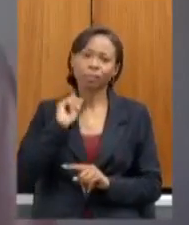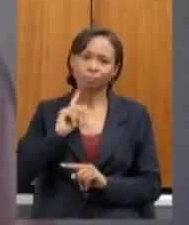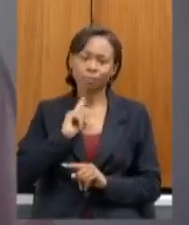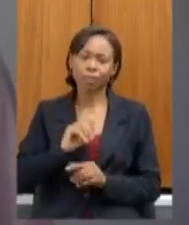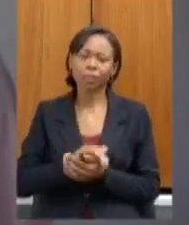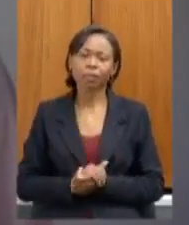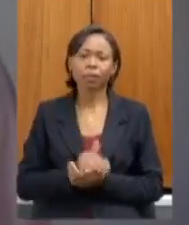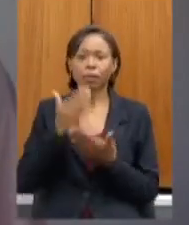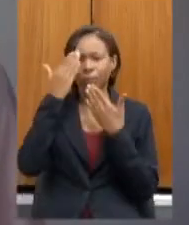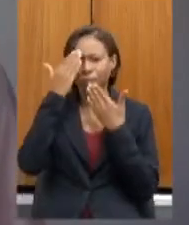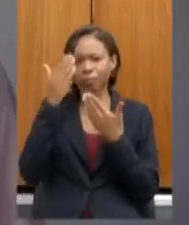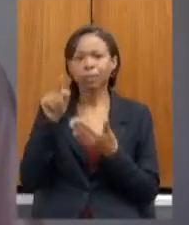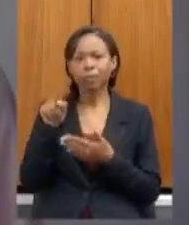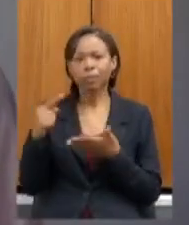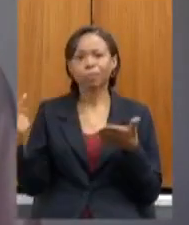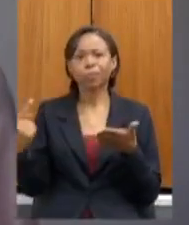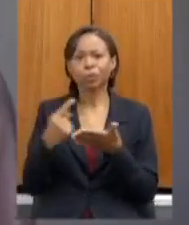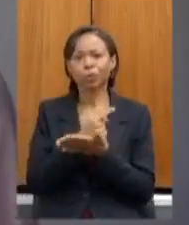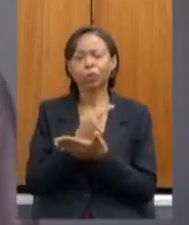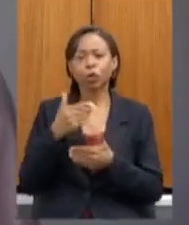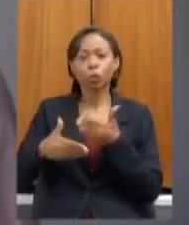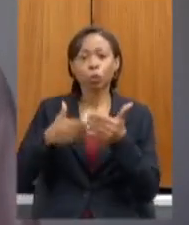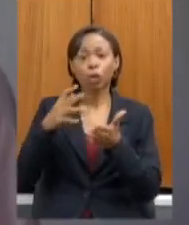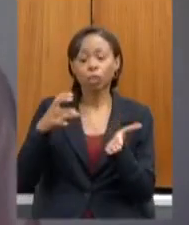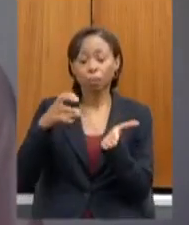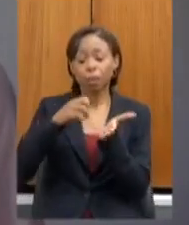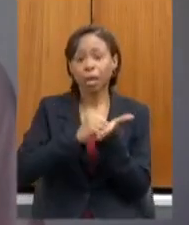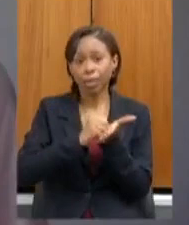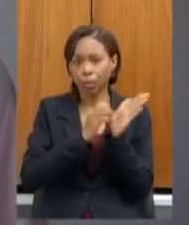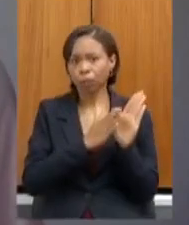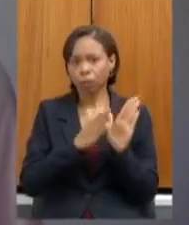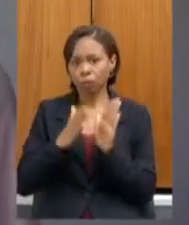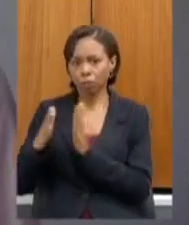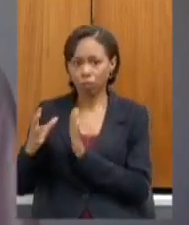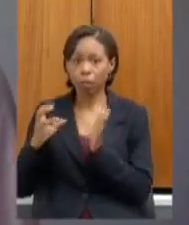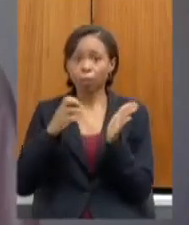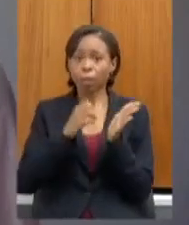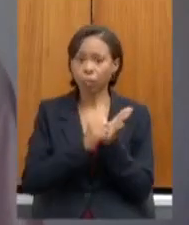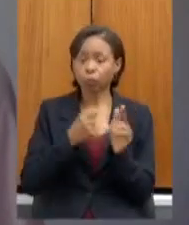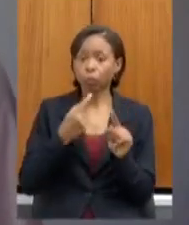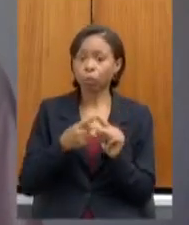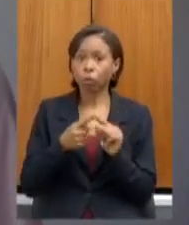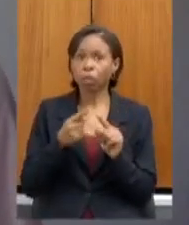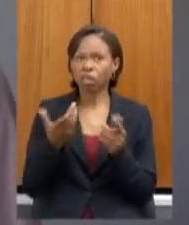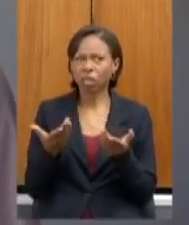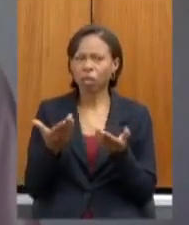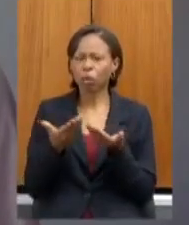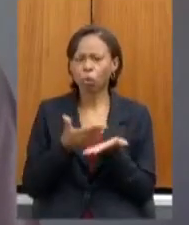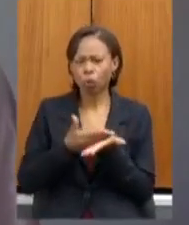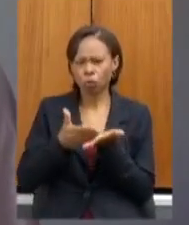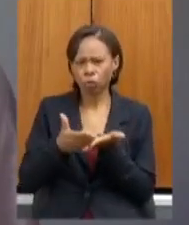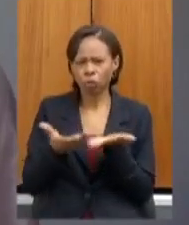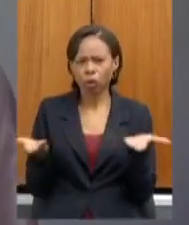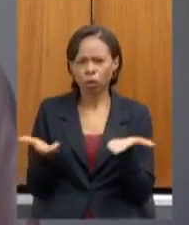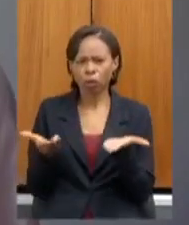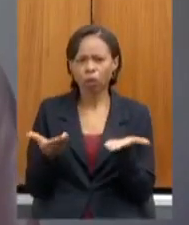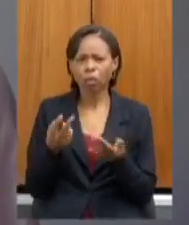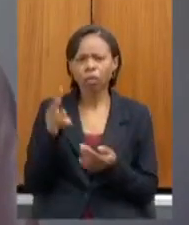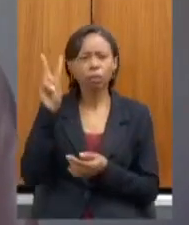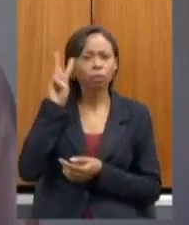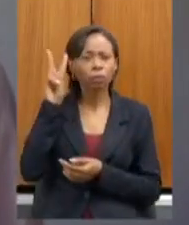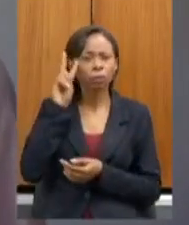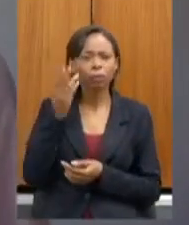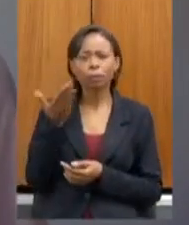agradeço também a pergunta sobre o processo de matrícula deputado porque realizamos agora abrimos na segunda-feira